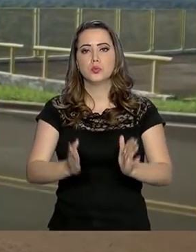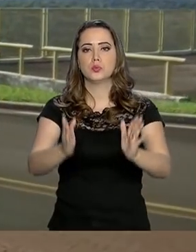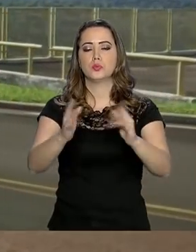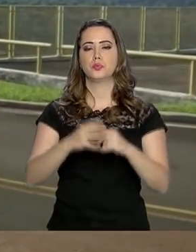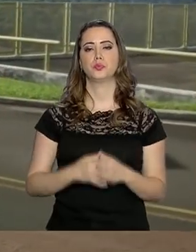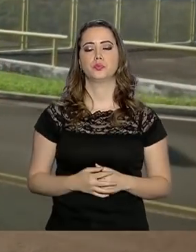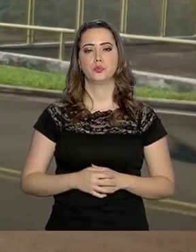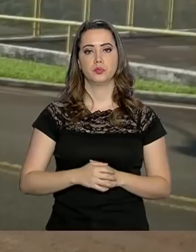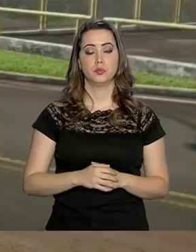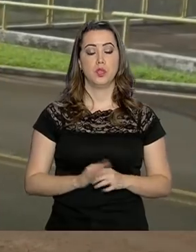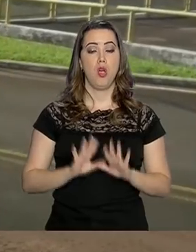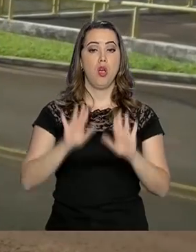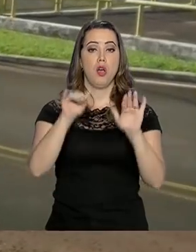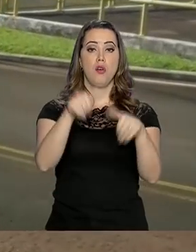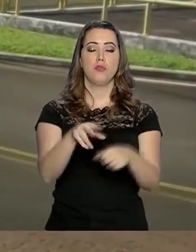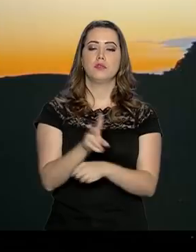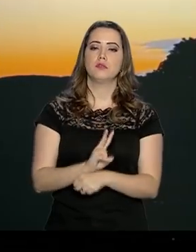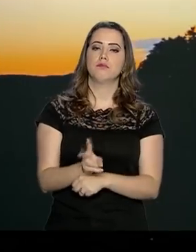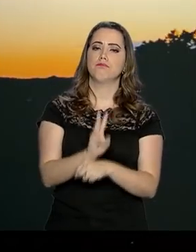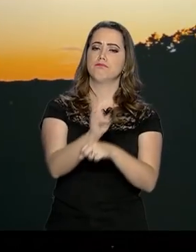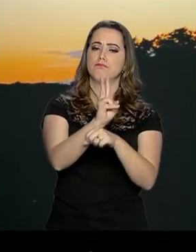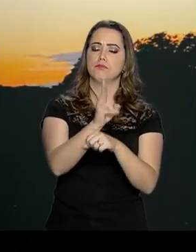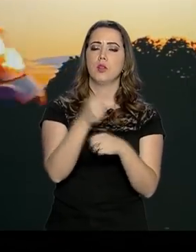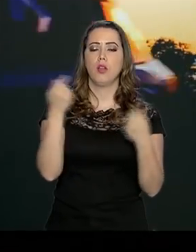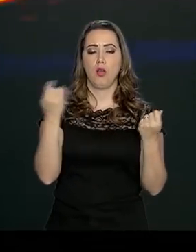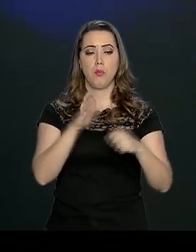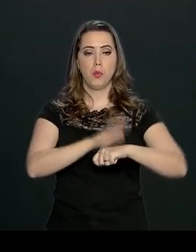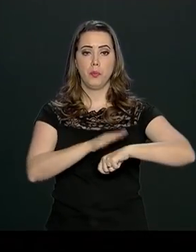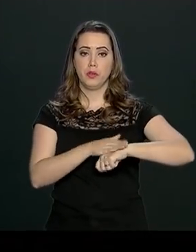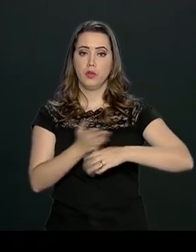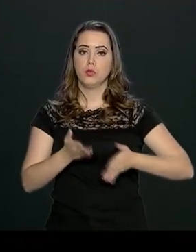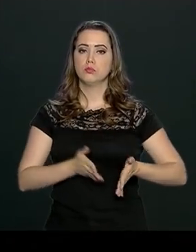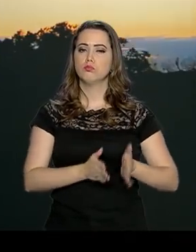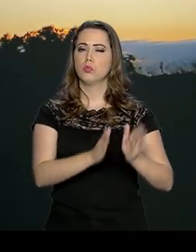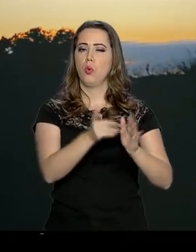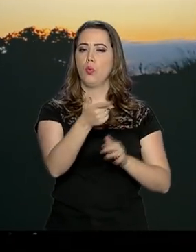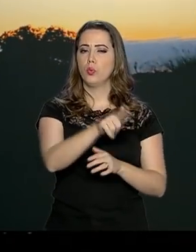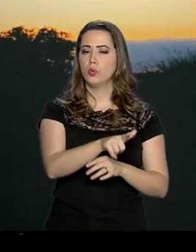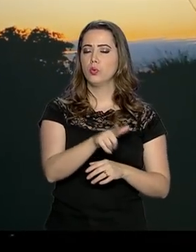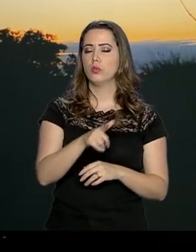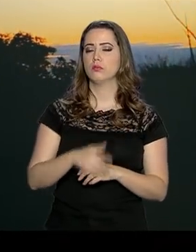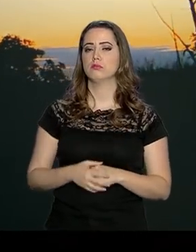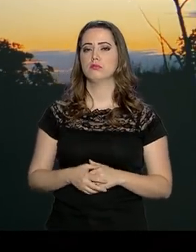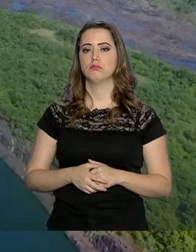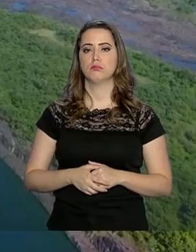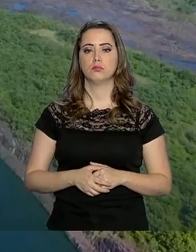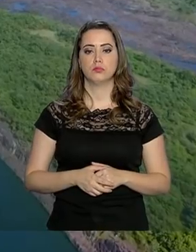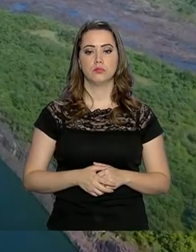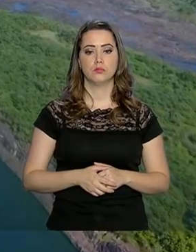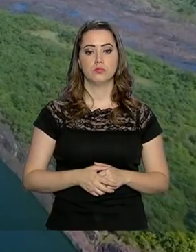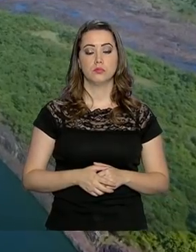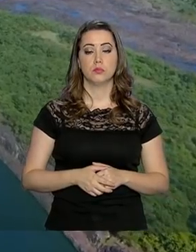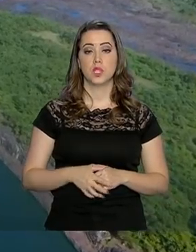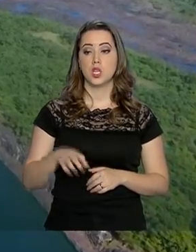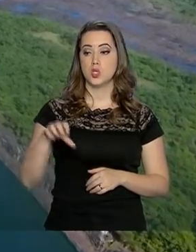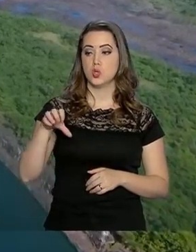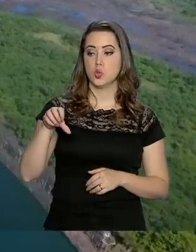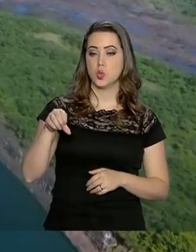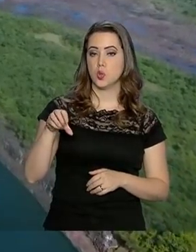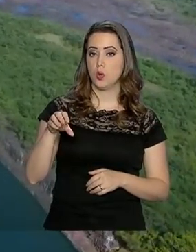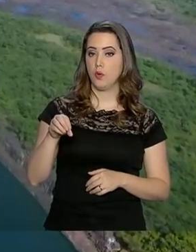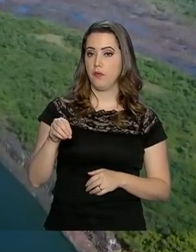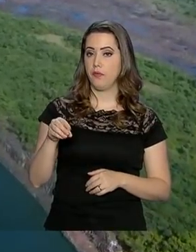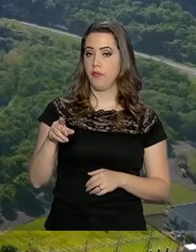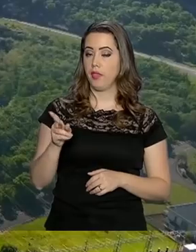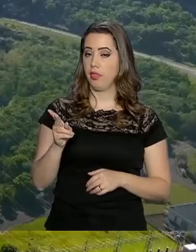Concluída a fiscalização em Salto Santiago, é hora de pegar a estrada outra vez. A 90 quilômetros de